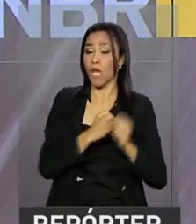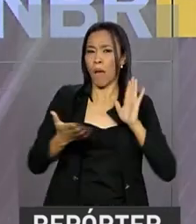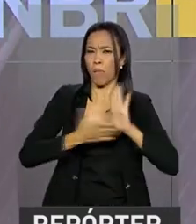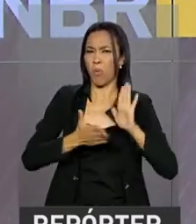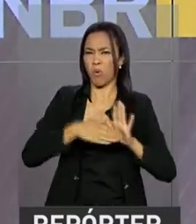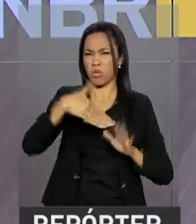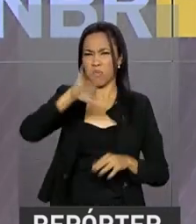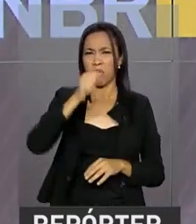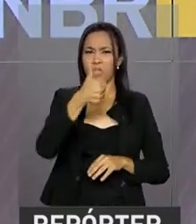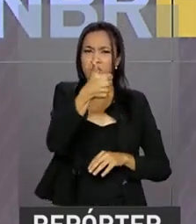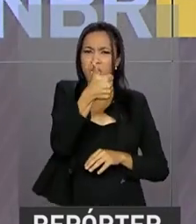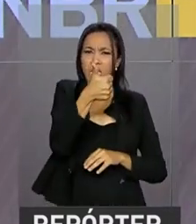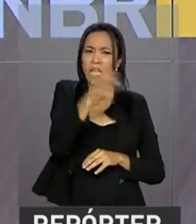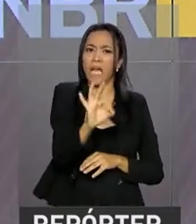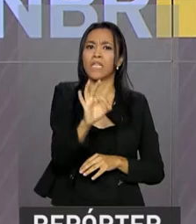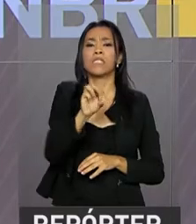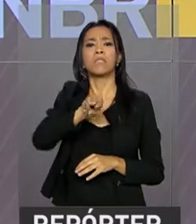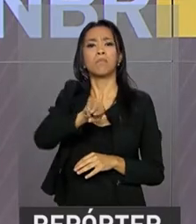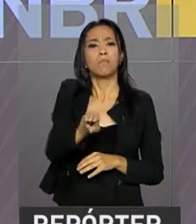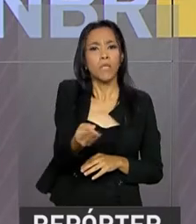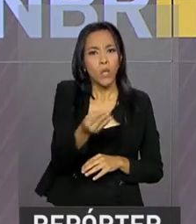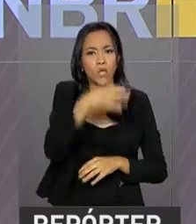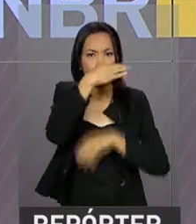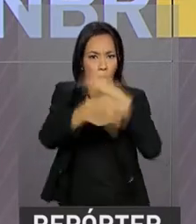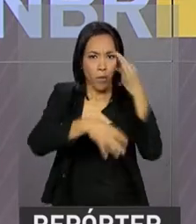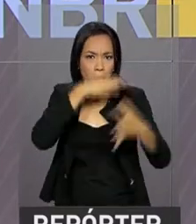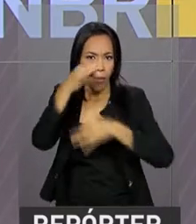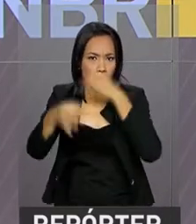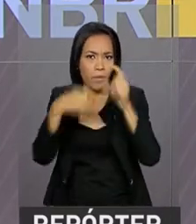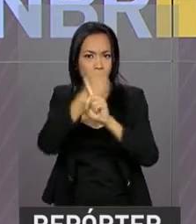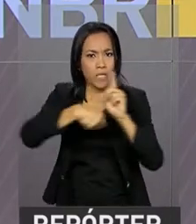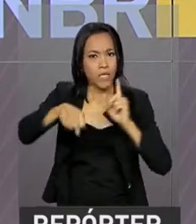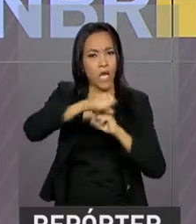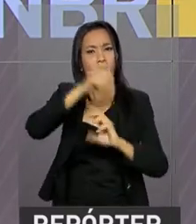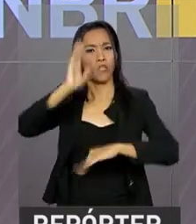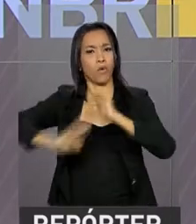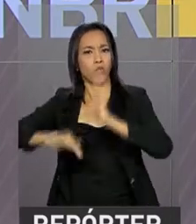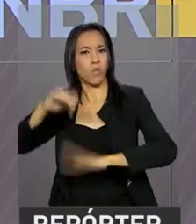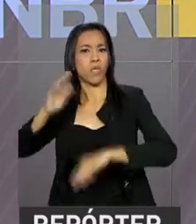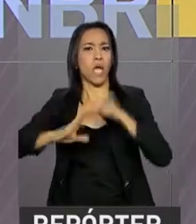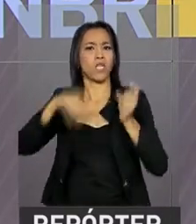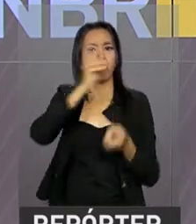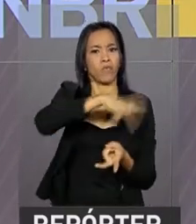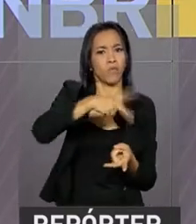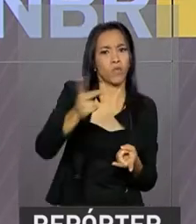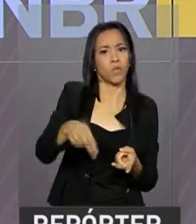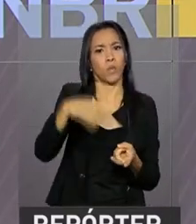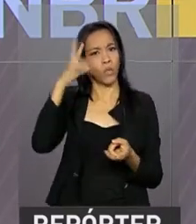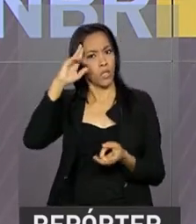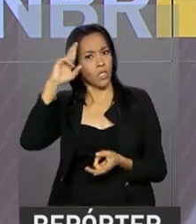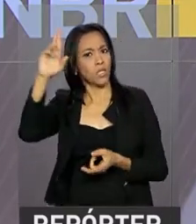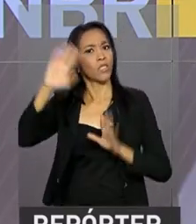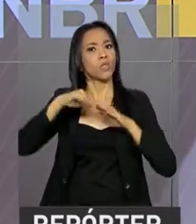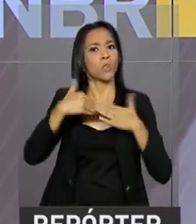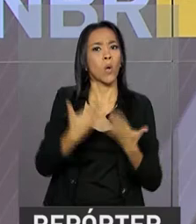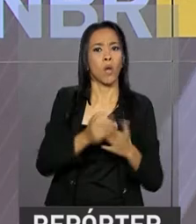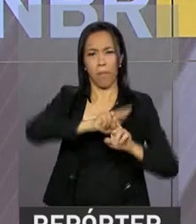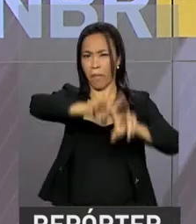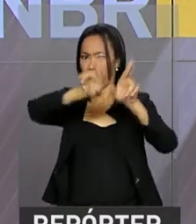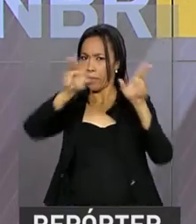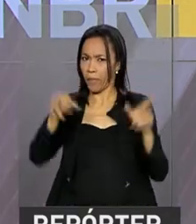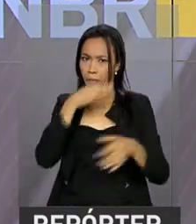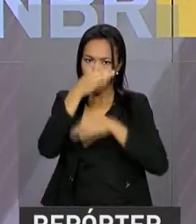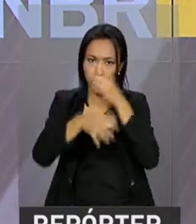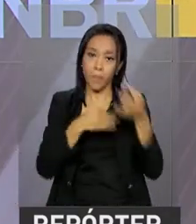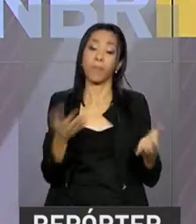10 milhões de sugestões da sociedade de especialistas, gestores e professores. Já a base